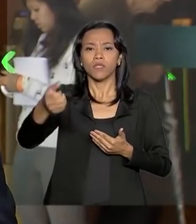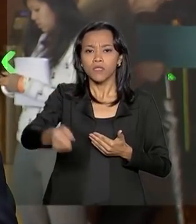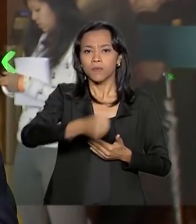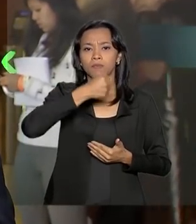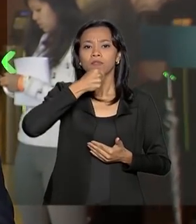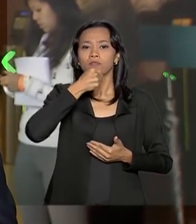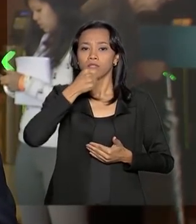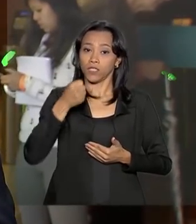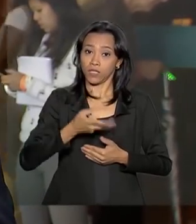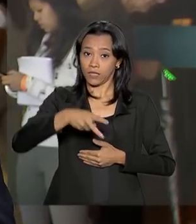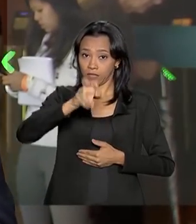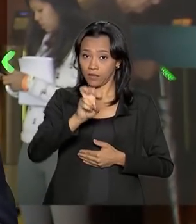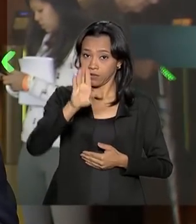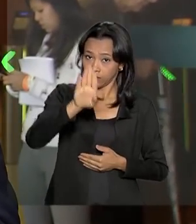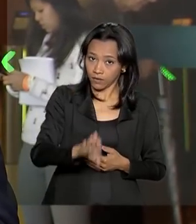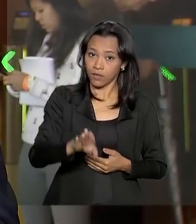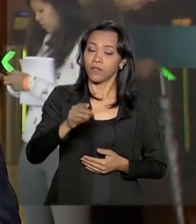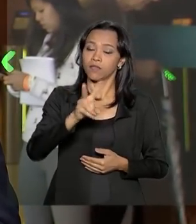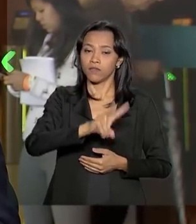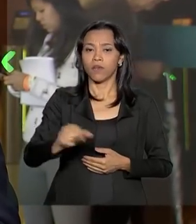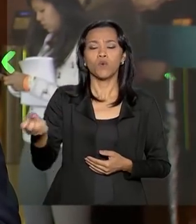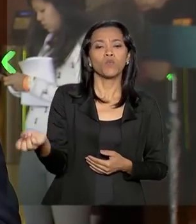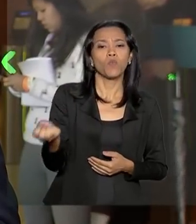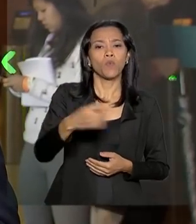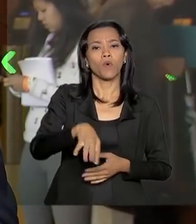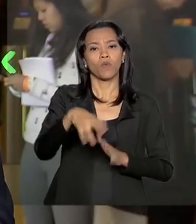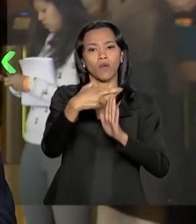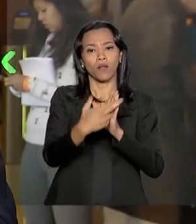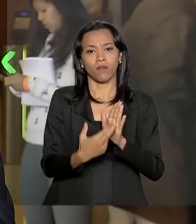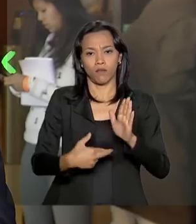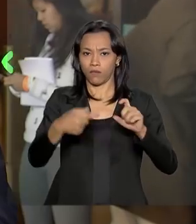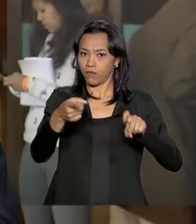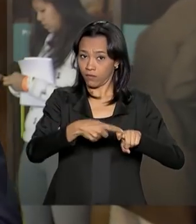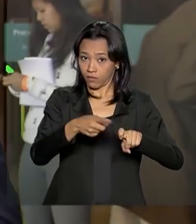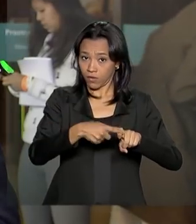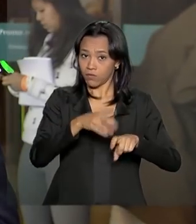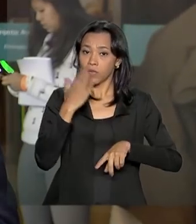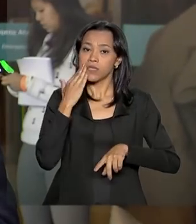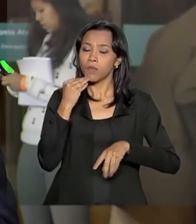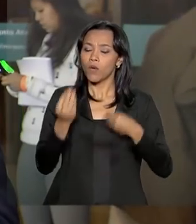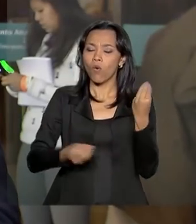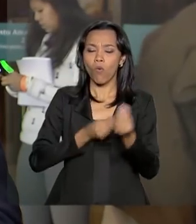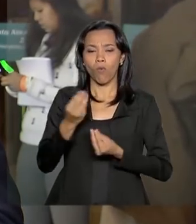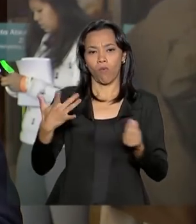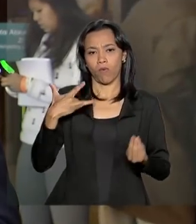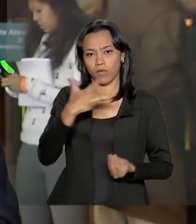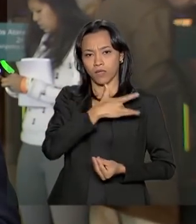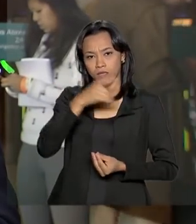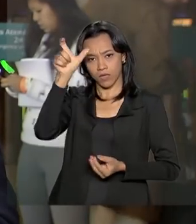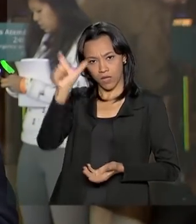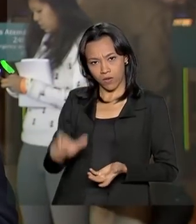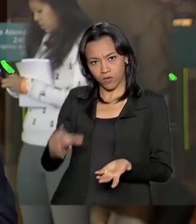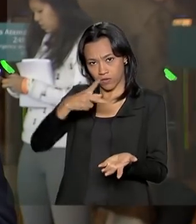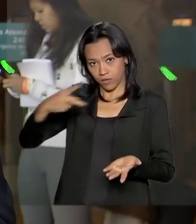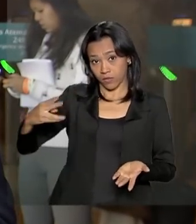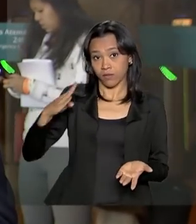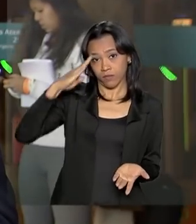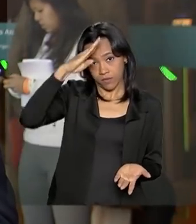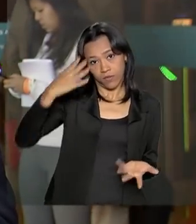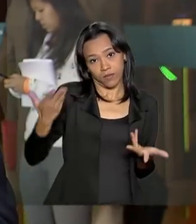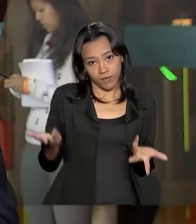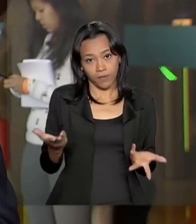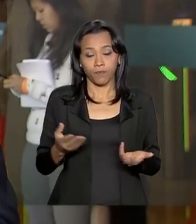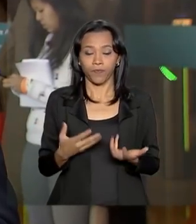5 da tarde, e deve ser divulgado um novo boletim médico a respeito do estado de saúde do presidente Jair Bolsonaro.